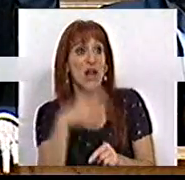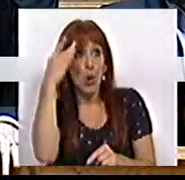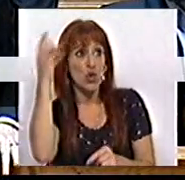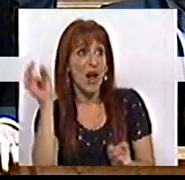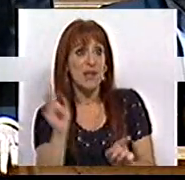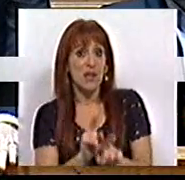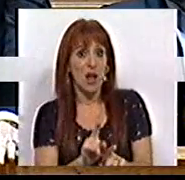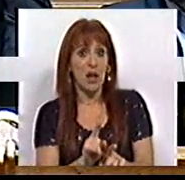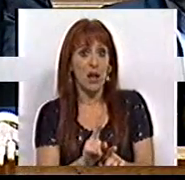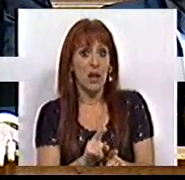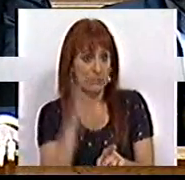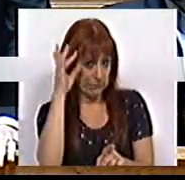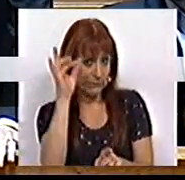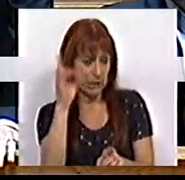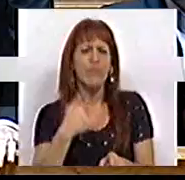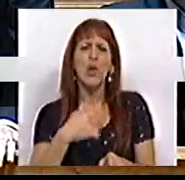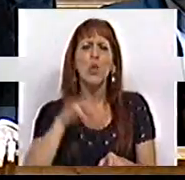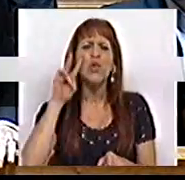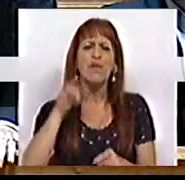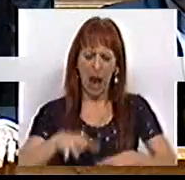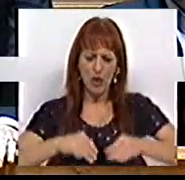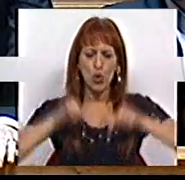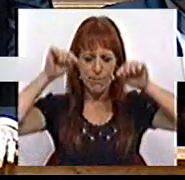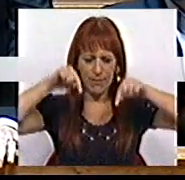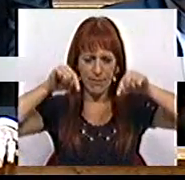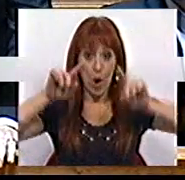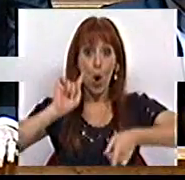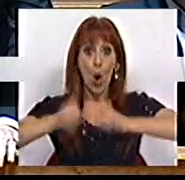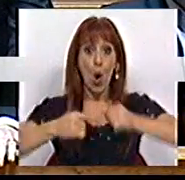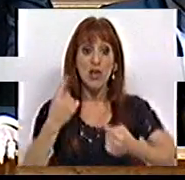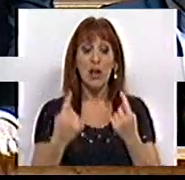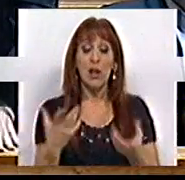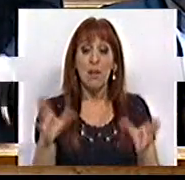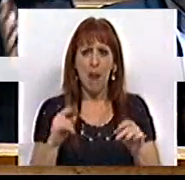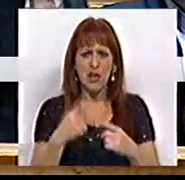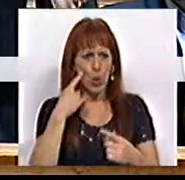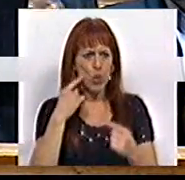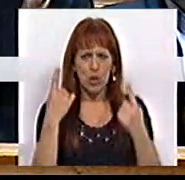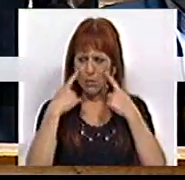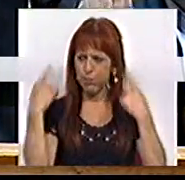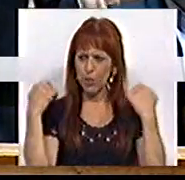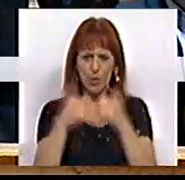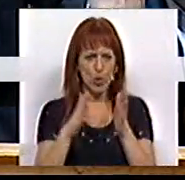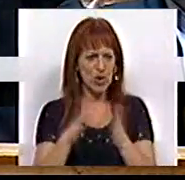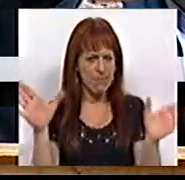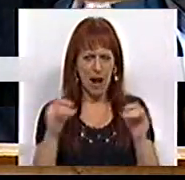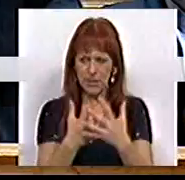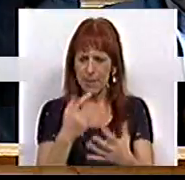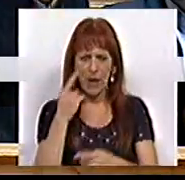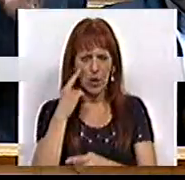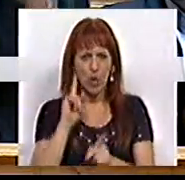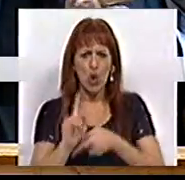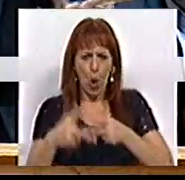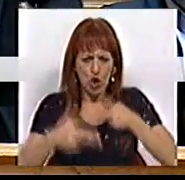esquecem, gostaria de o ver assumir aquilo que cada vez é do conhecimento de todos, cada vez mais,